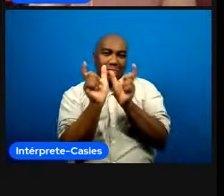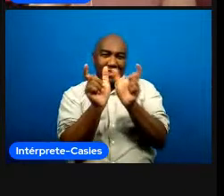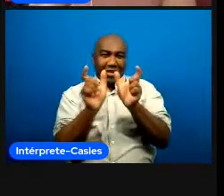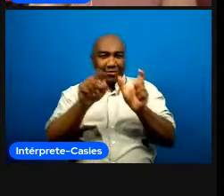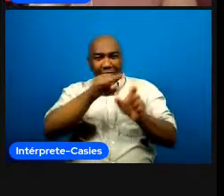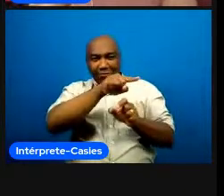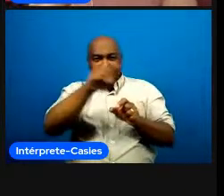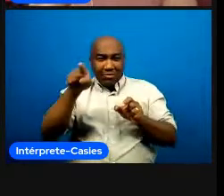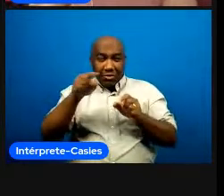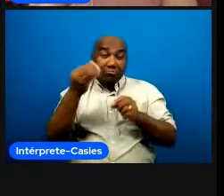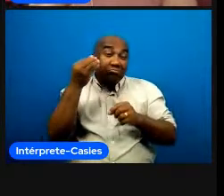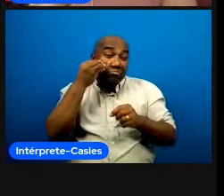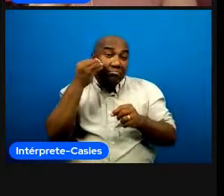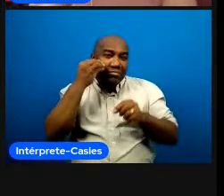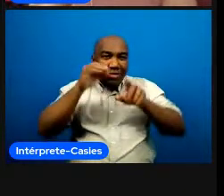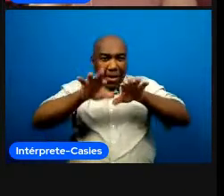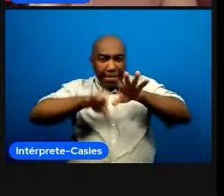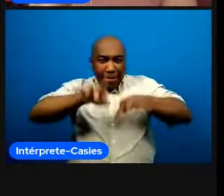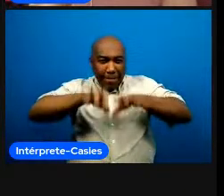eu vou arriscar né?